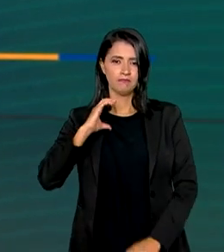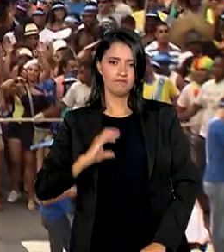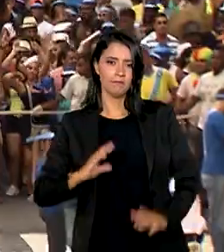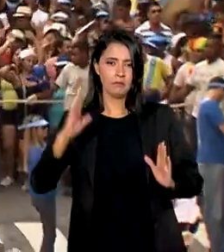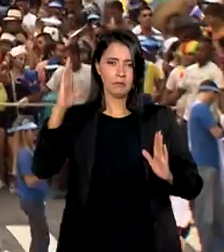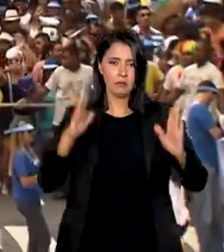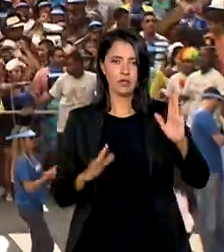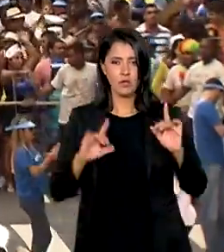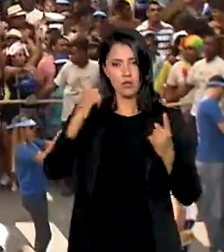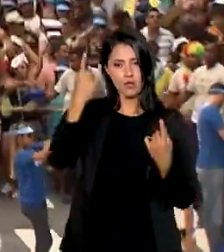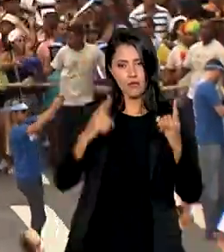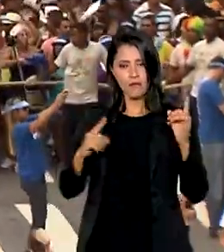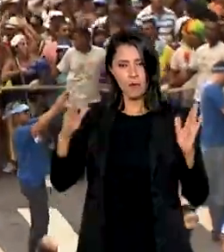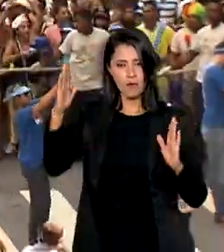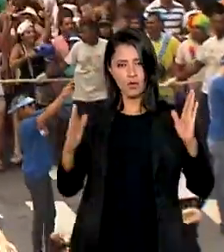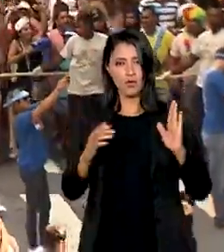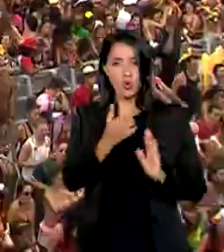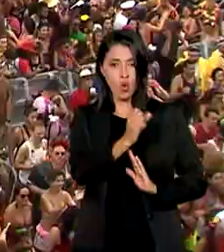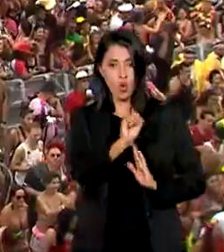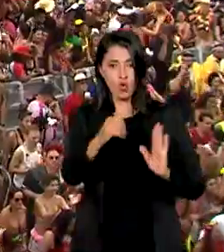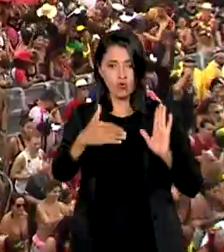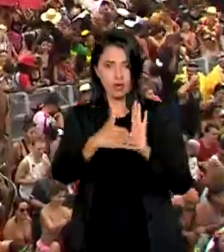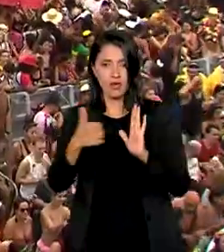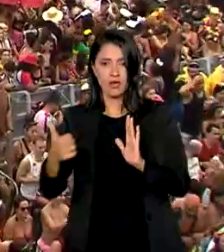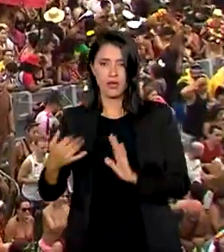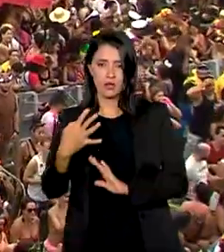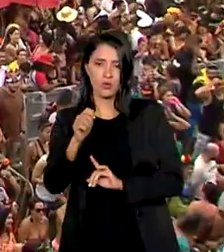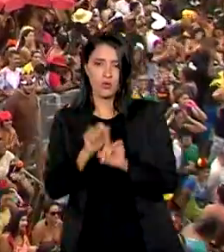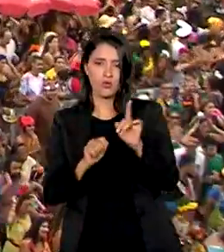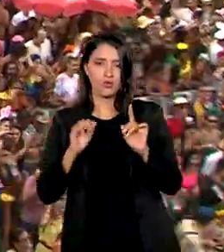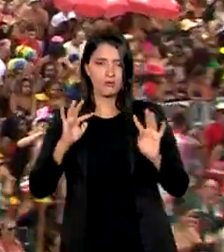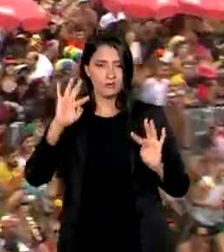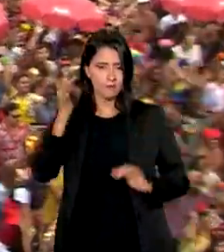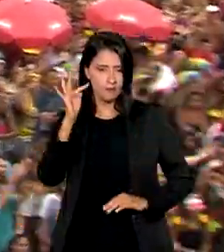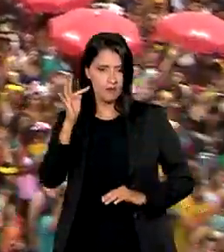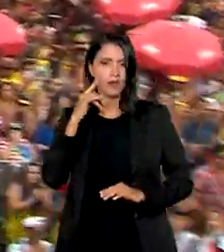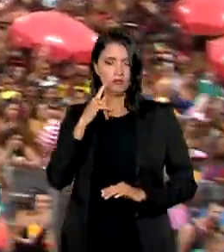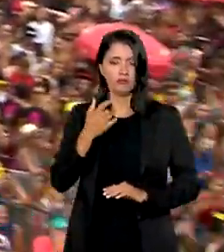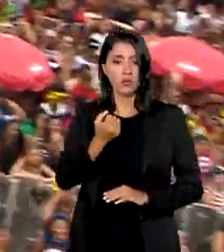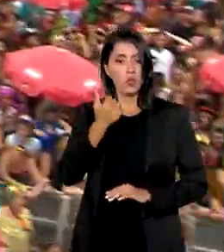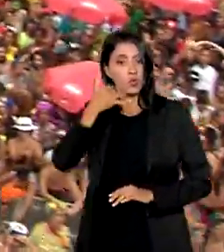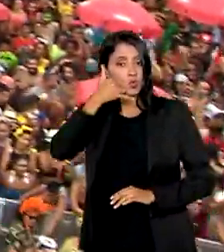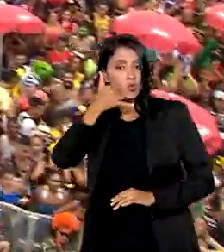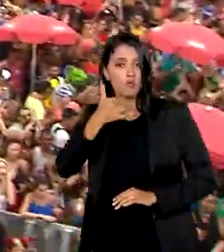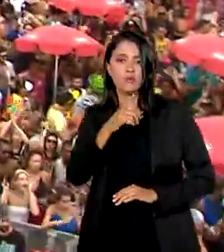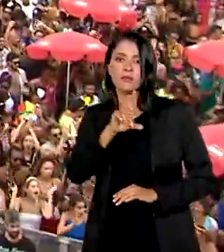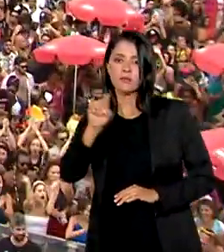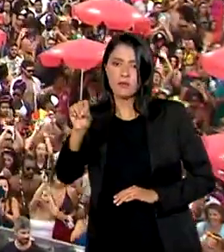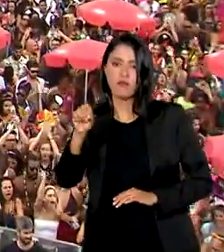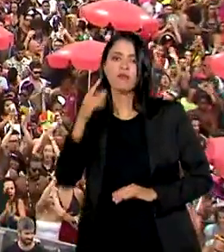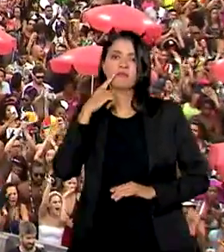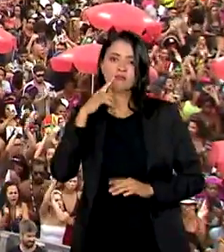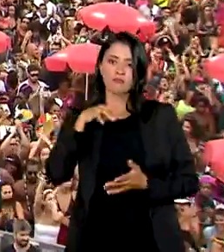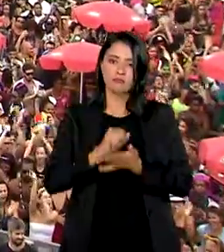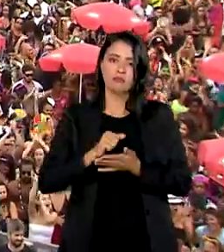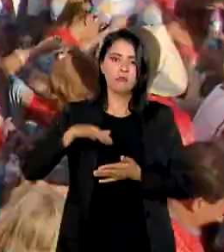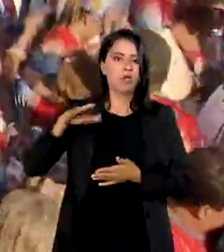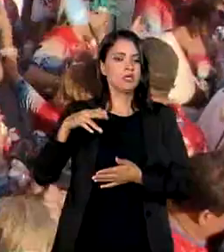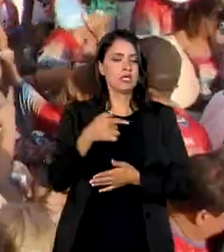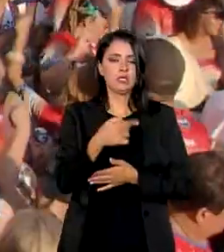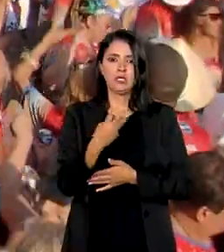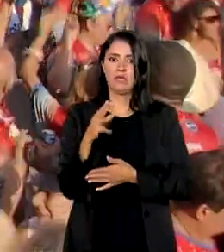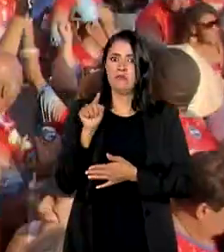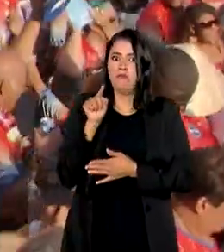carnaval, no período de 8 a 14 de fevereiro, o canal Disque 100 registrou mais de 73 mil